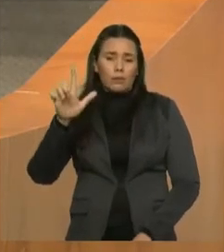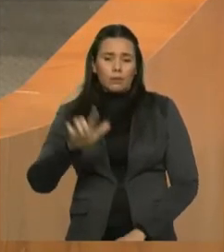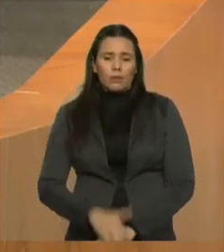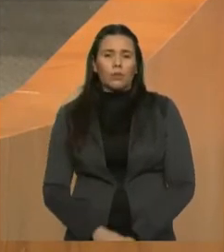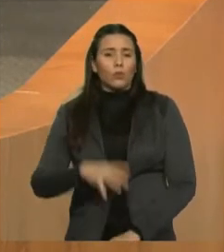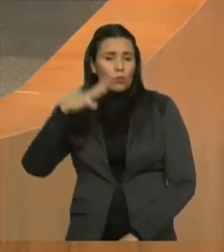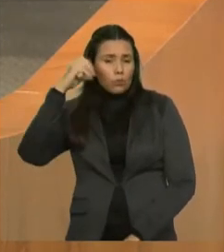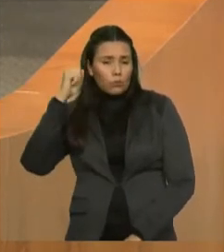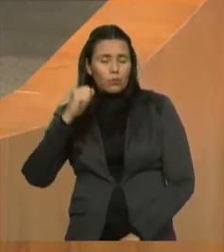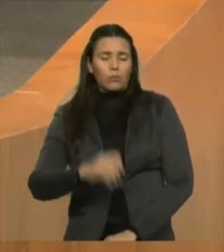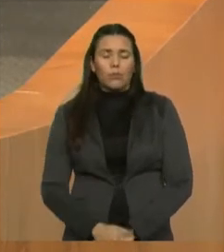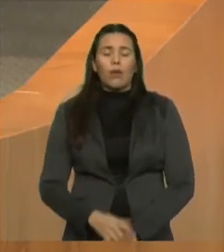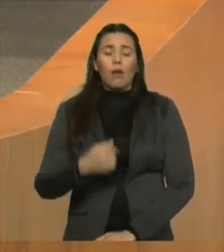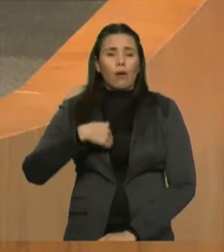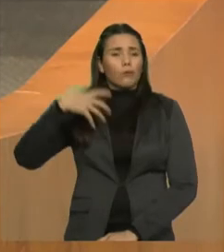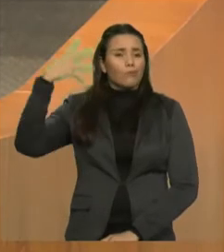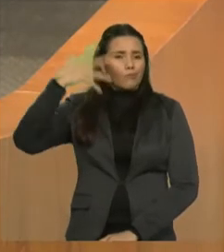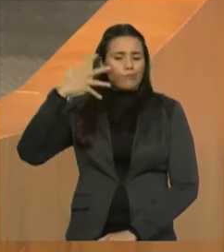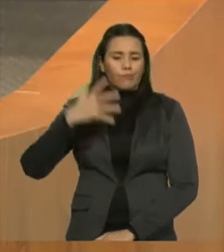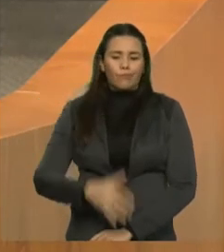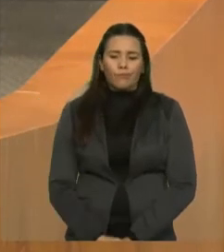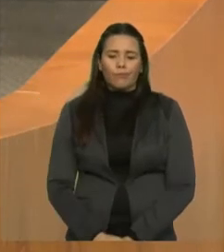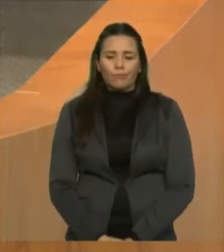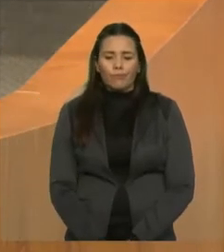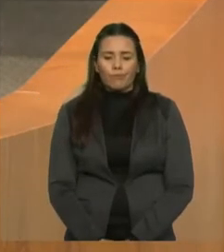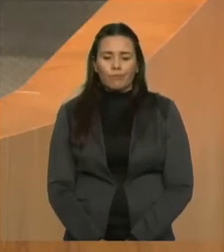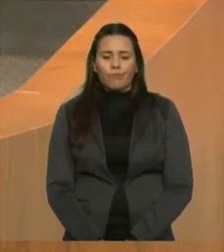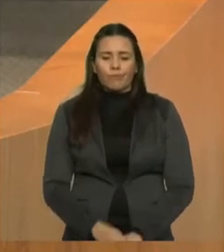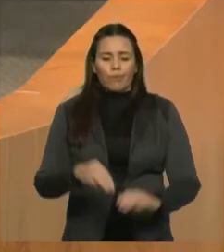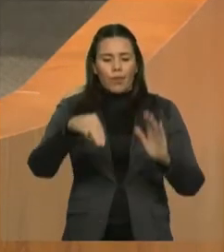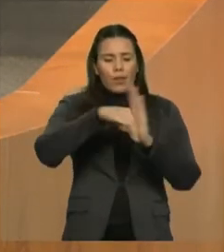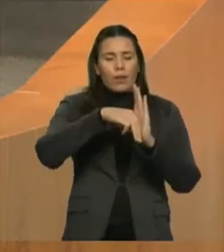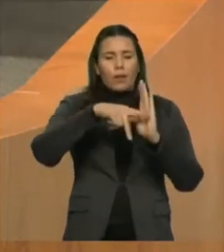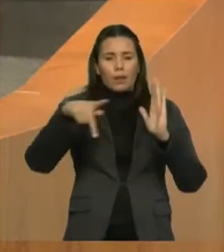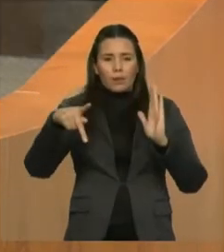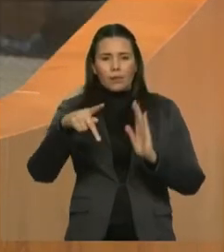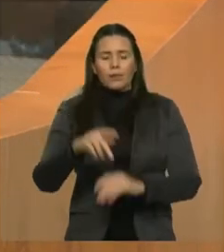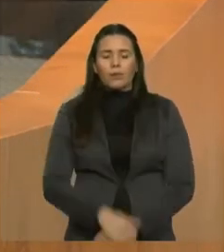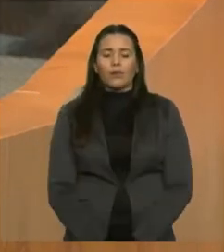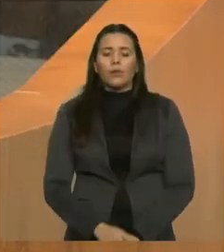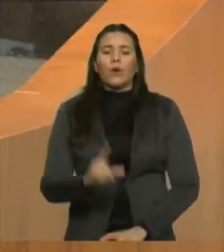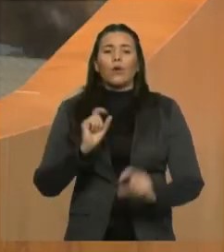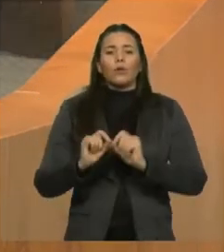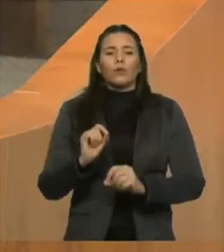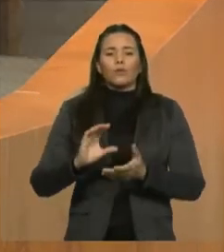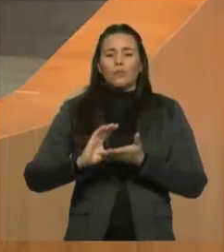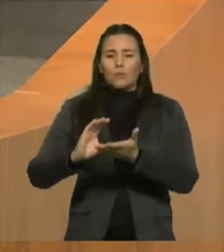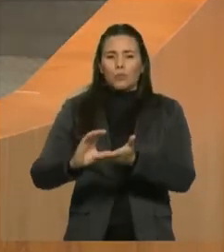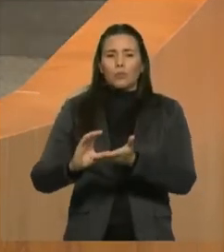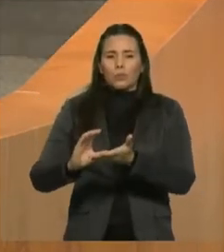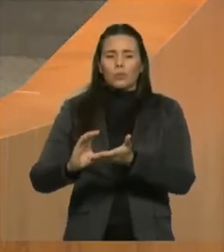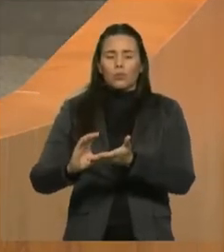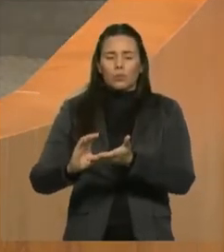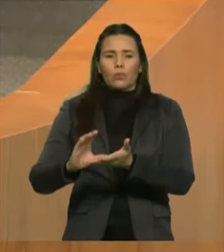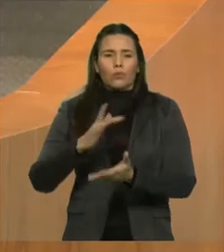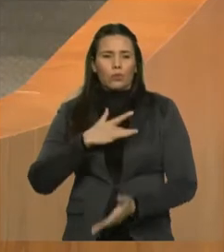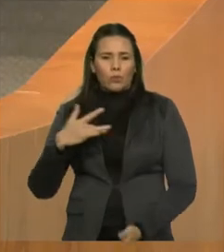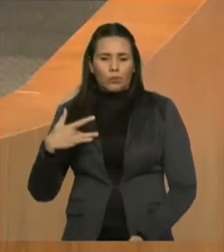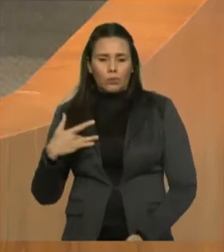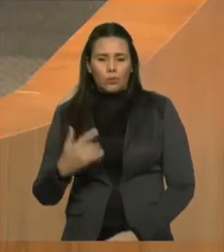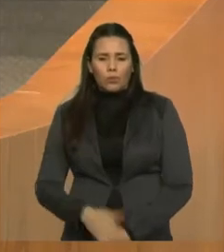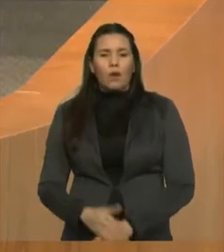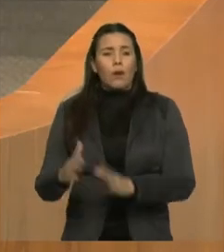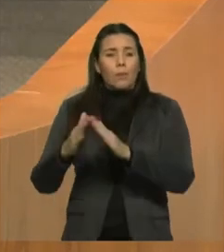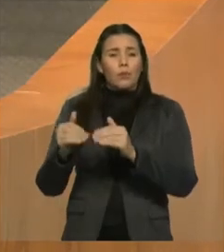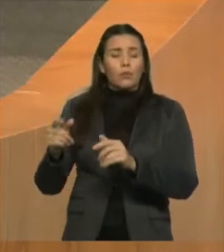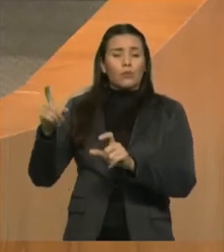abrindo o orçamento do Estado em favor do Fundo Estadual de Saúde, um crédito extraordinário